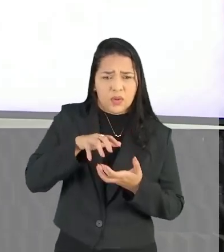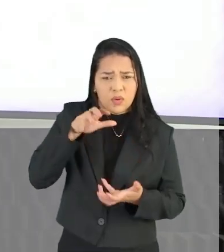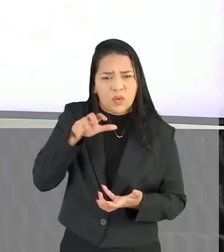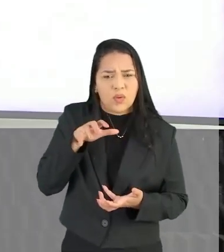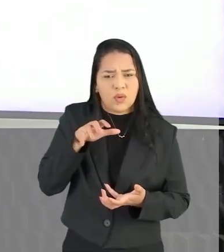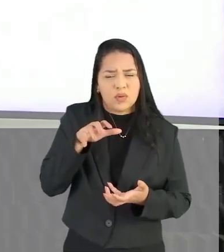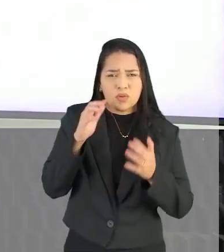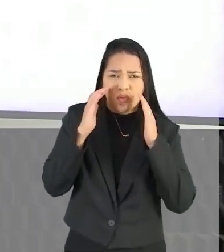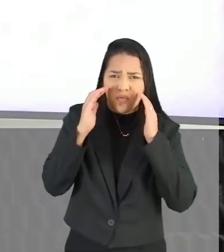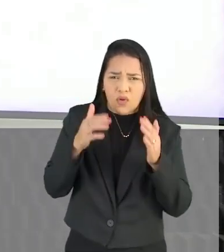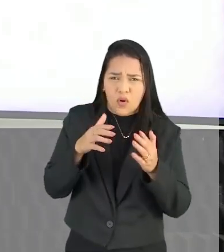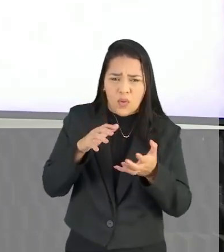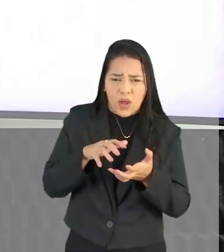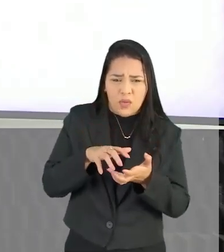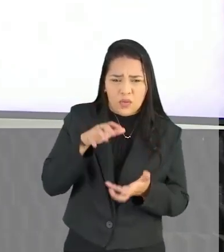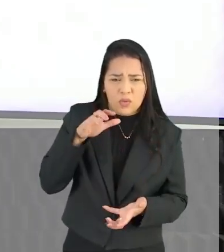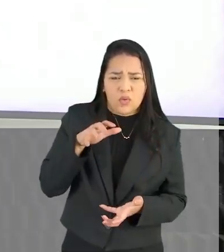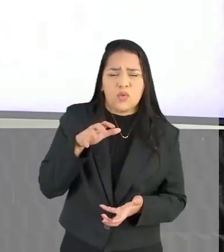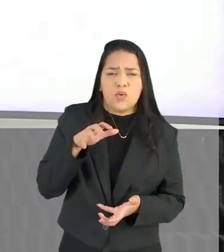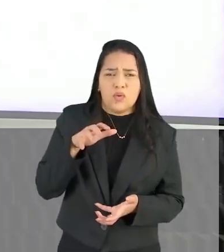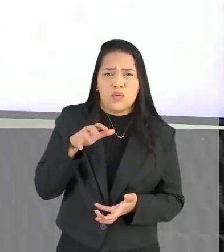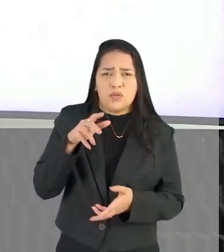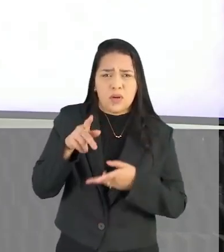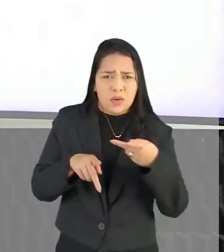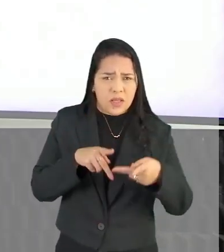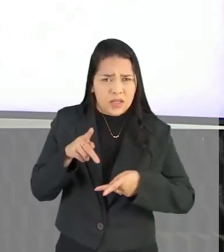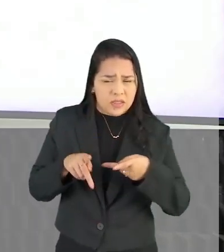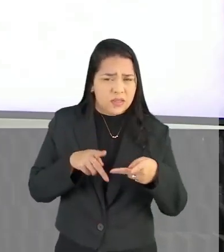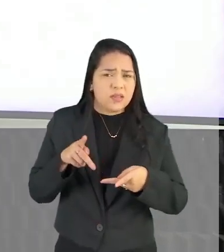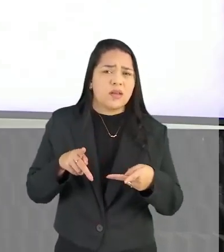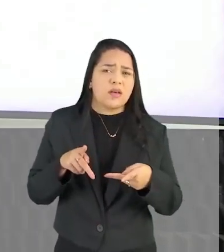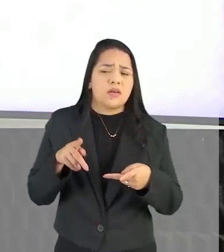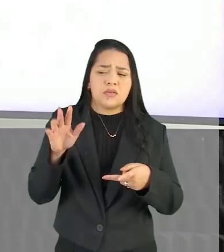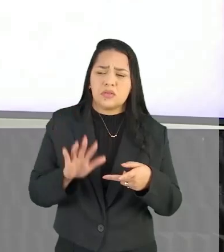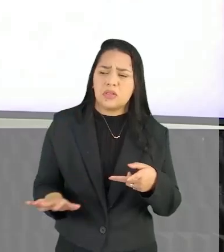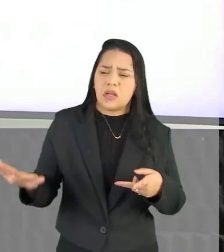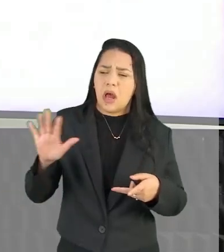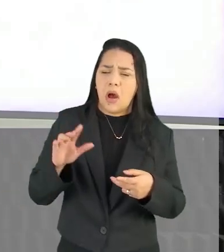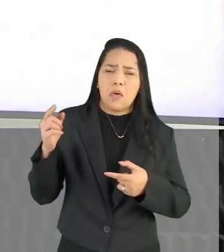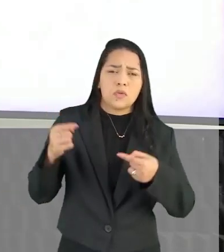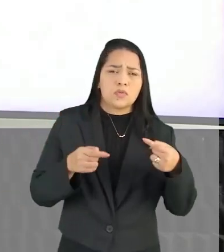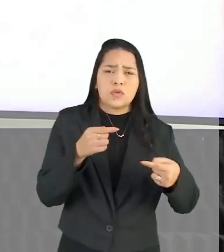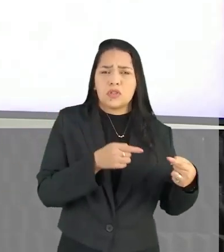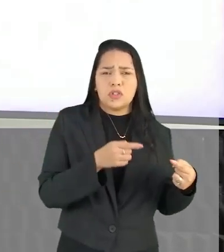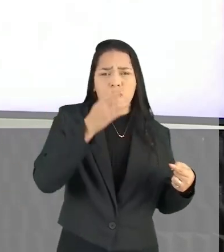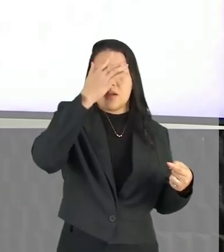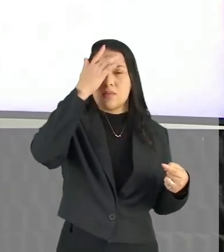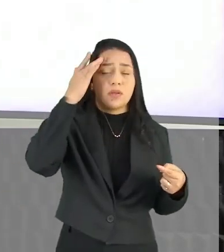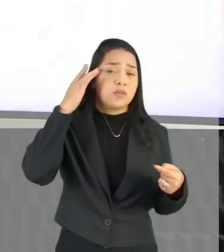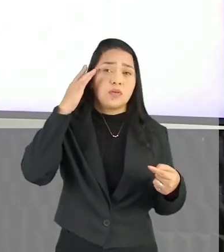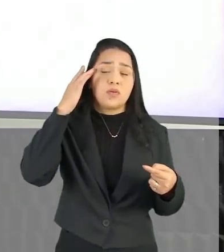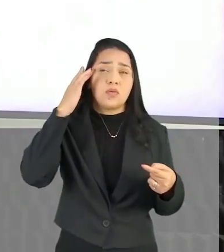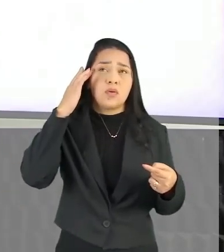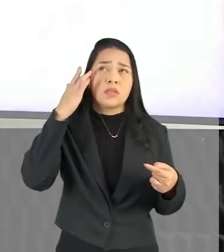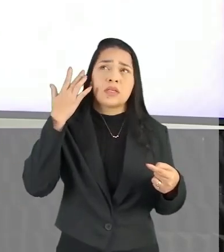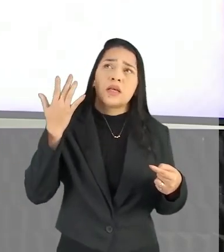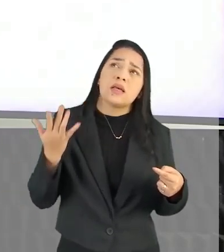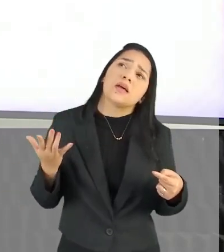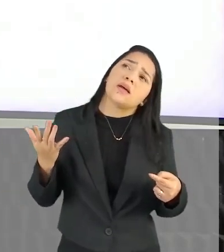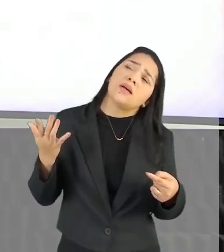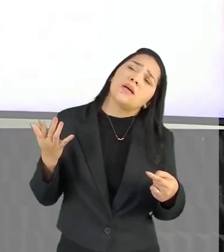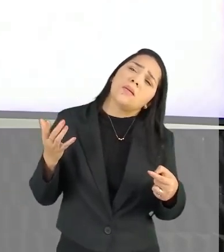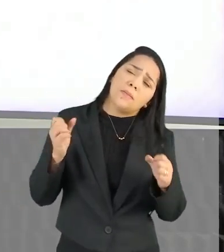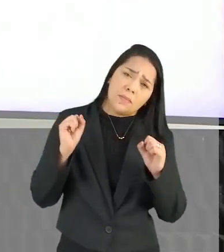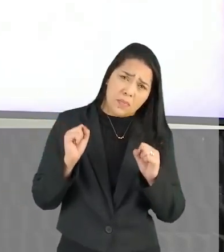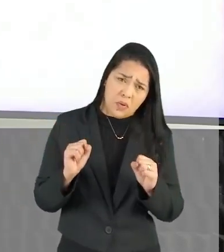O foco principal É para o idoso Para a população De modo geral Para os políticos Para as pessoas Que de forma direta Ou